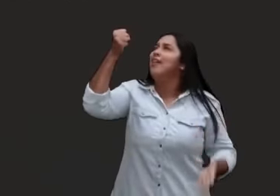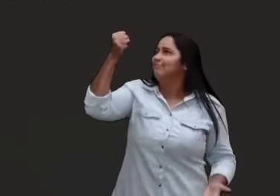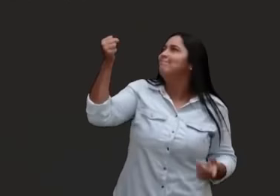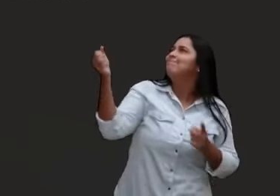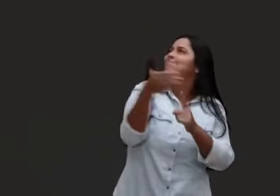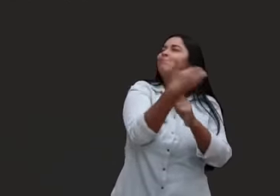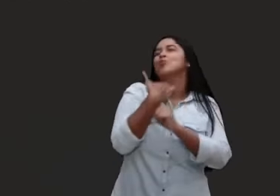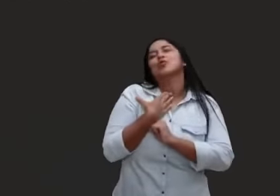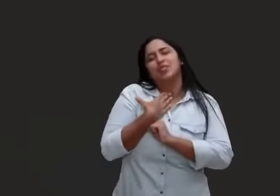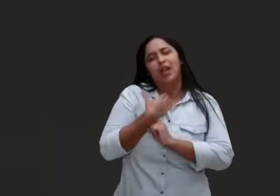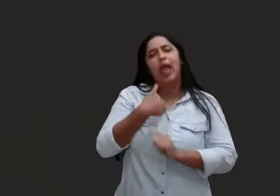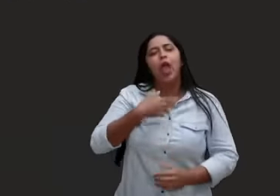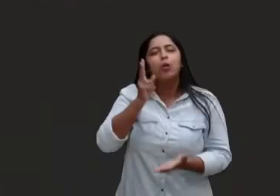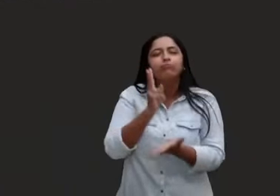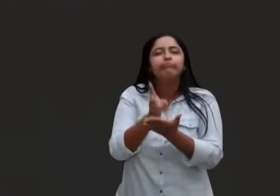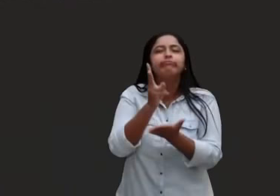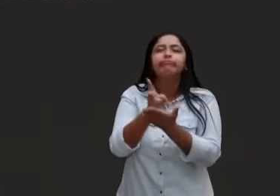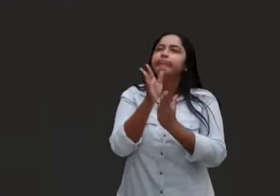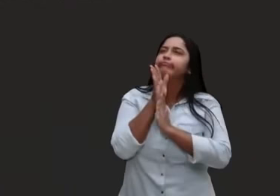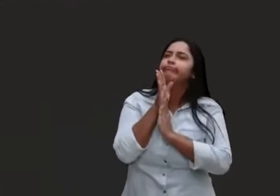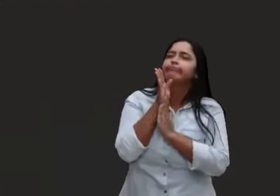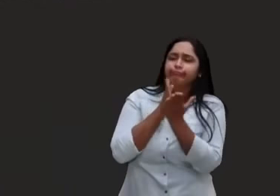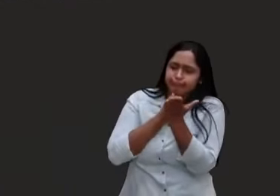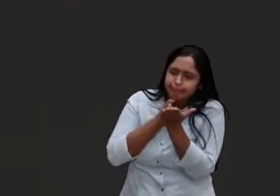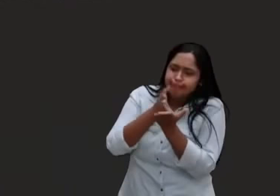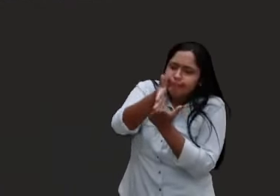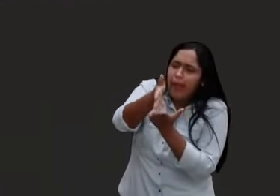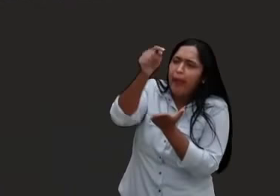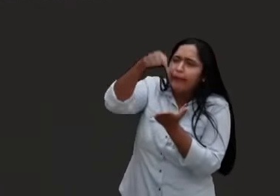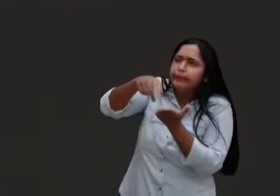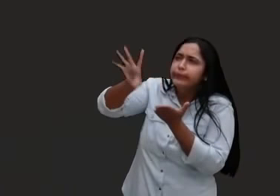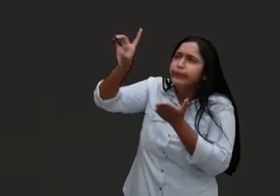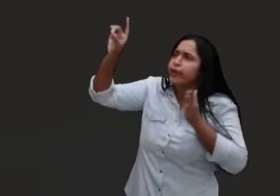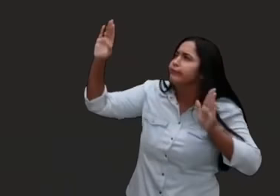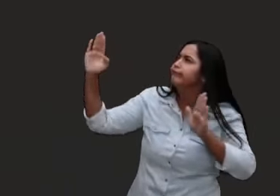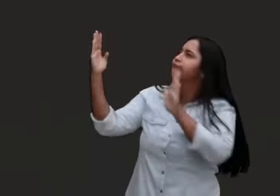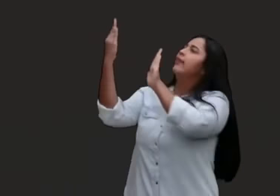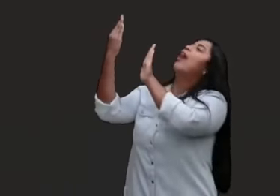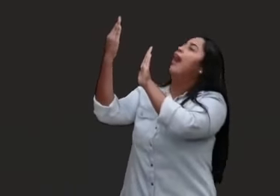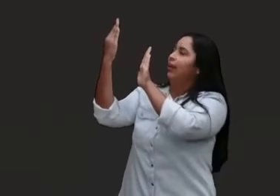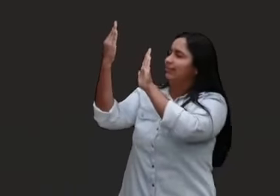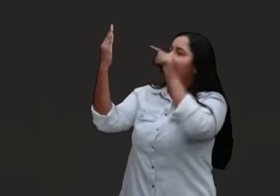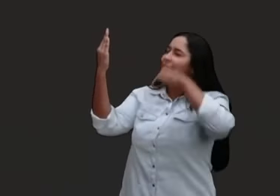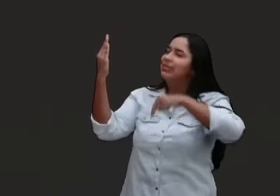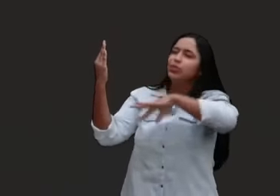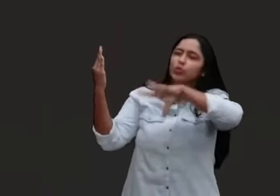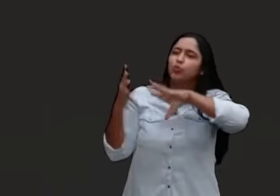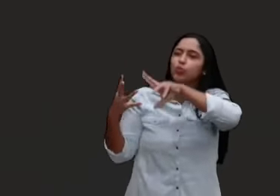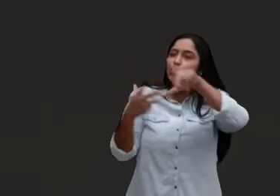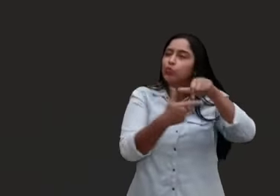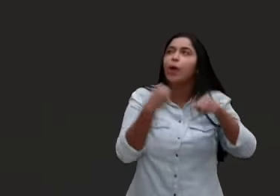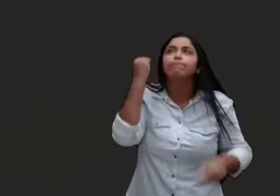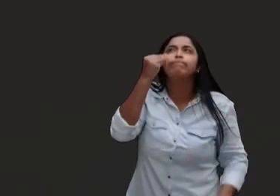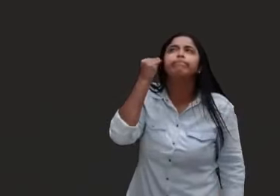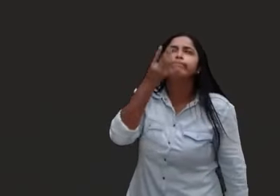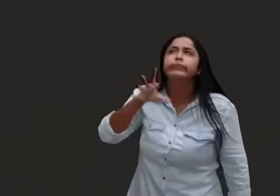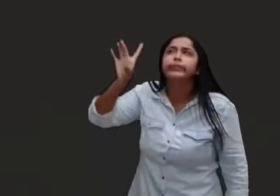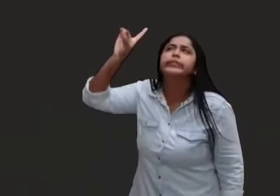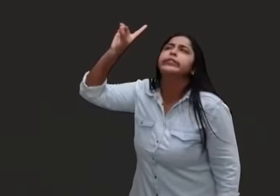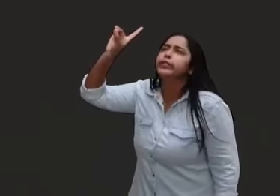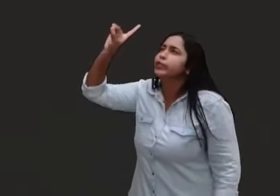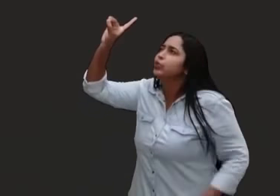diante do Senhor na terra dos viventes. Eu crie, ainda que tenha dito,